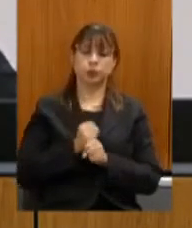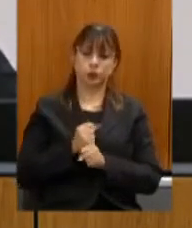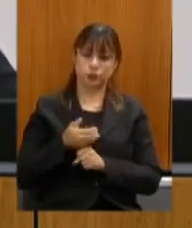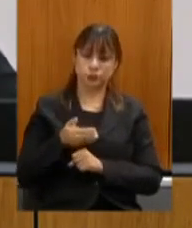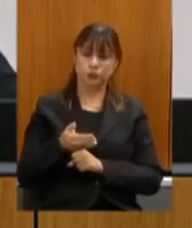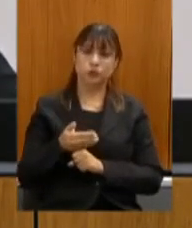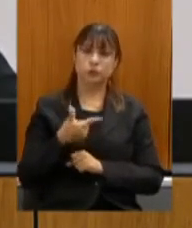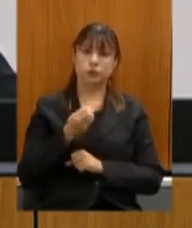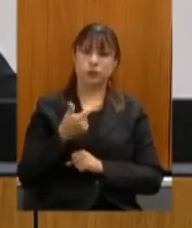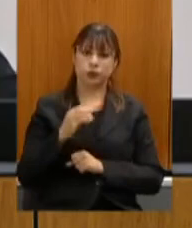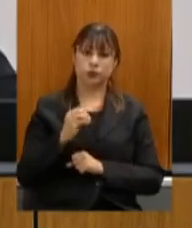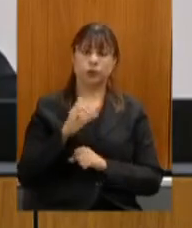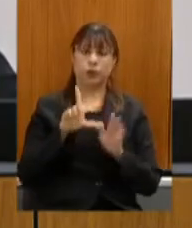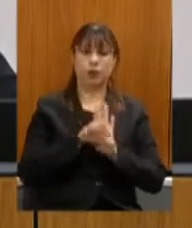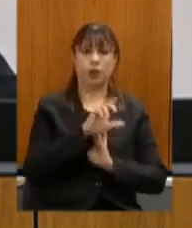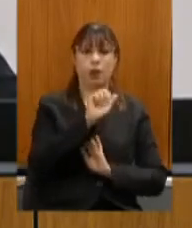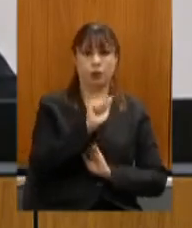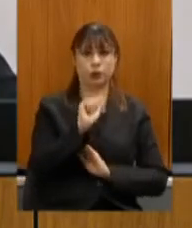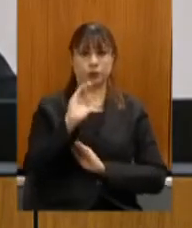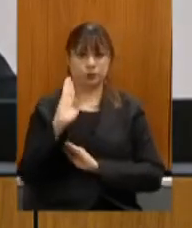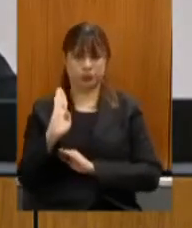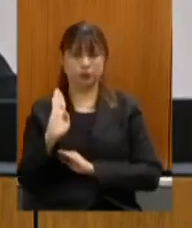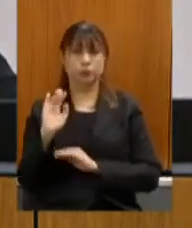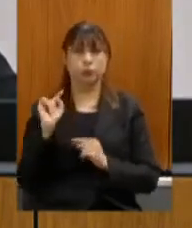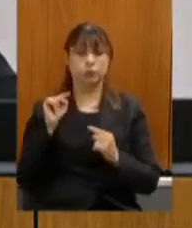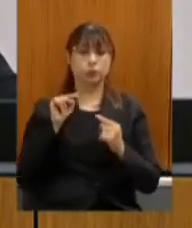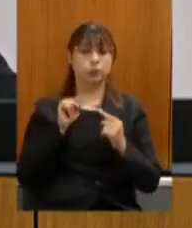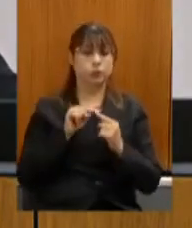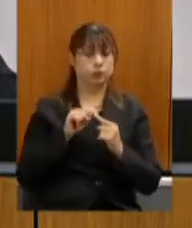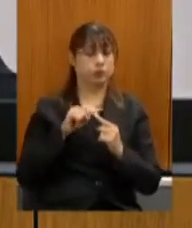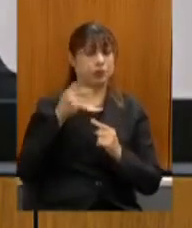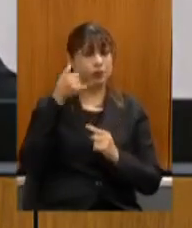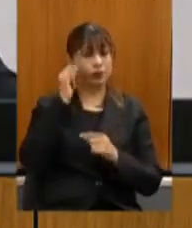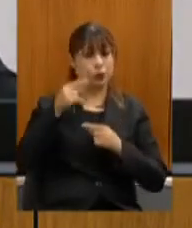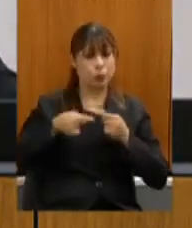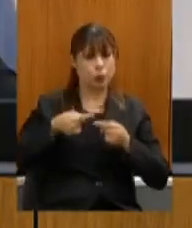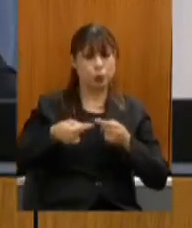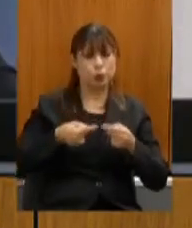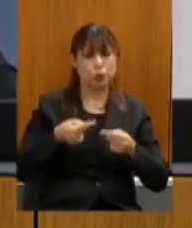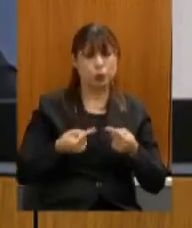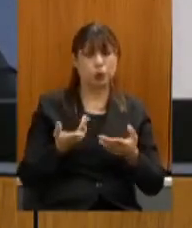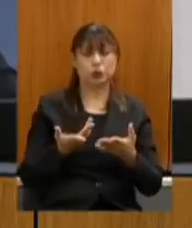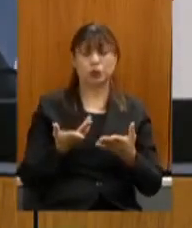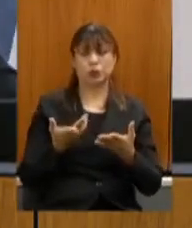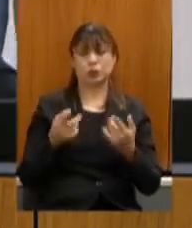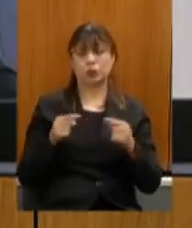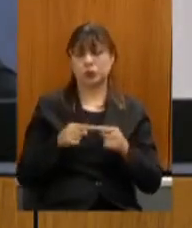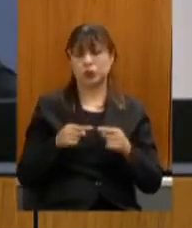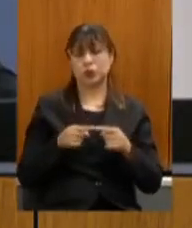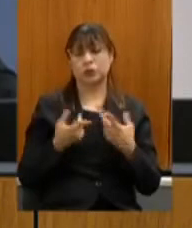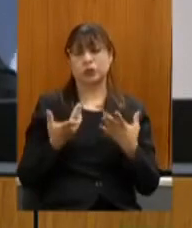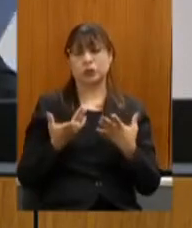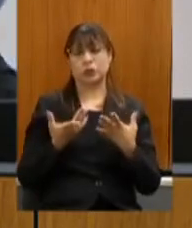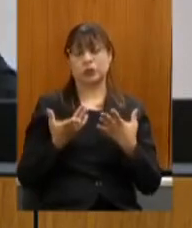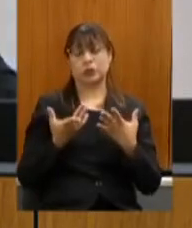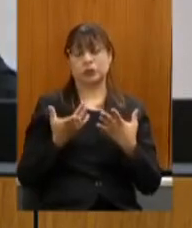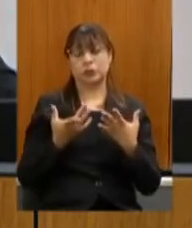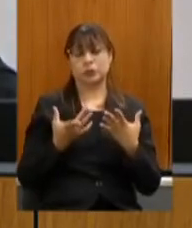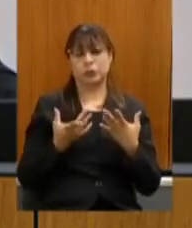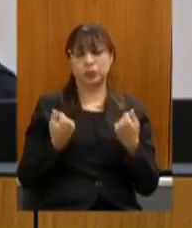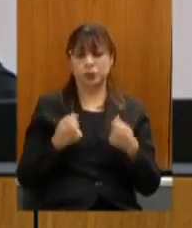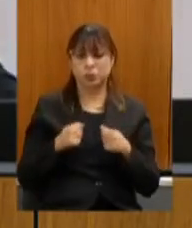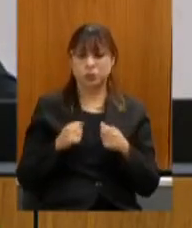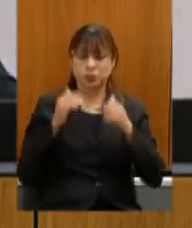lei Aldir Blanc com intuito de desburocratizar os mecanismos nela previstos em